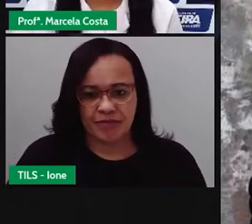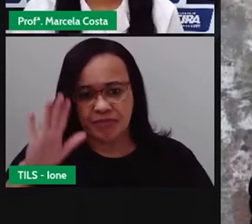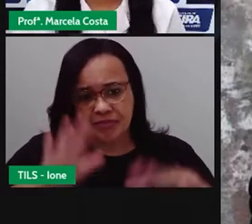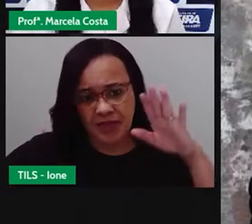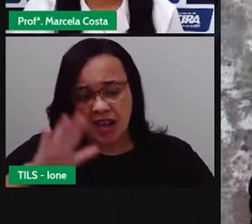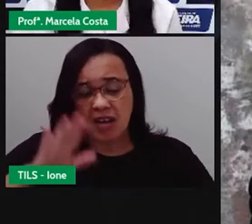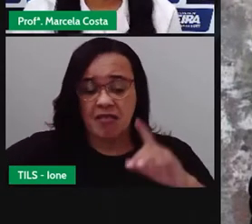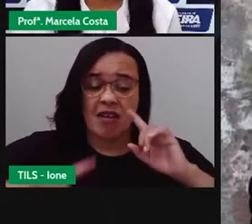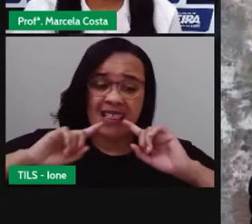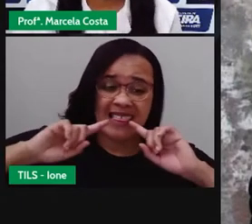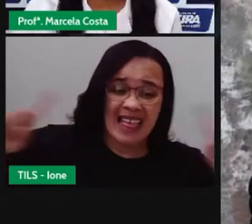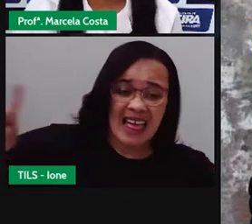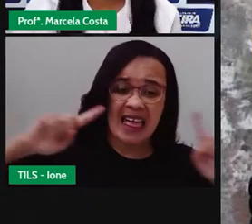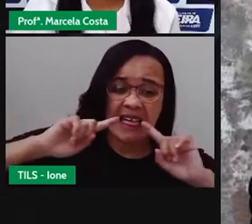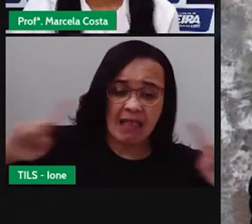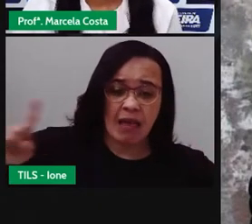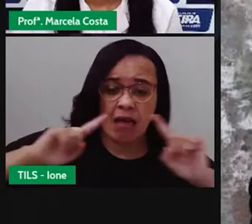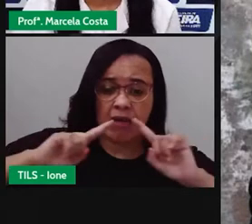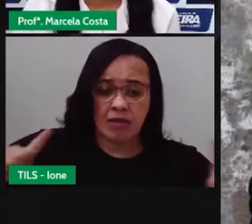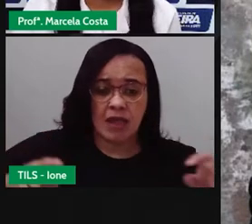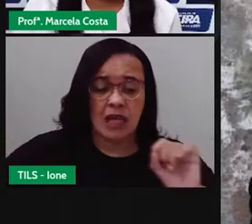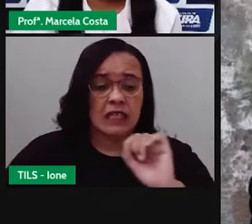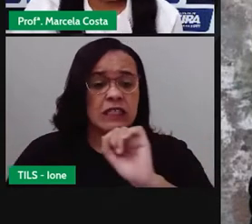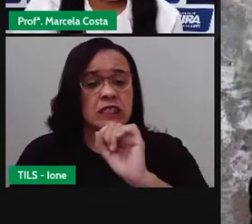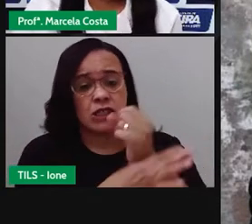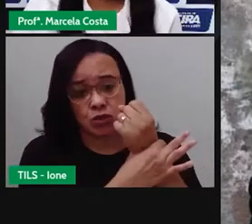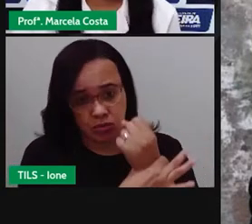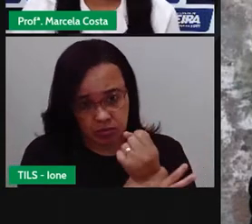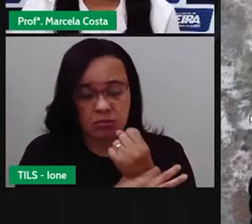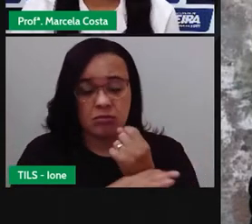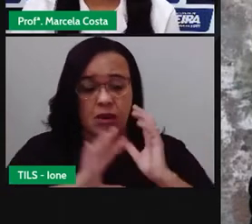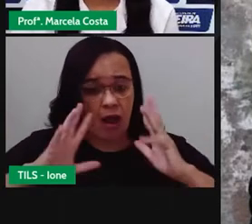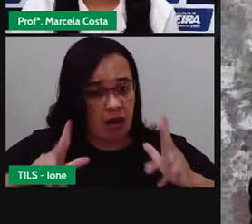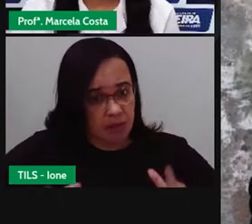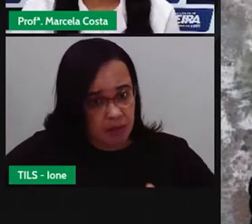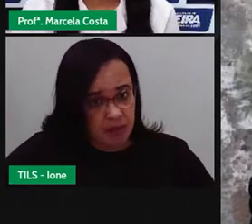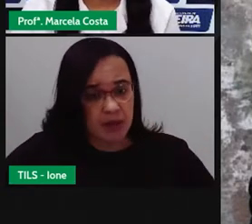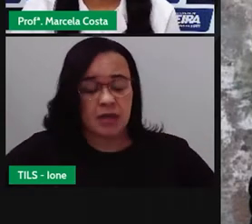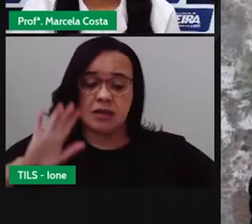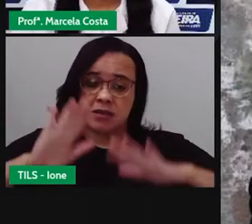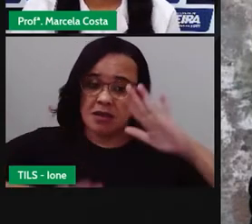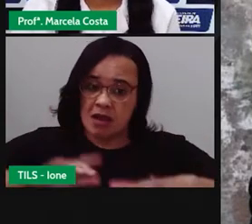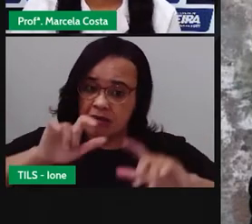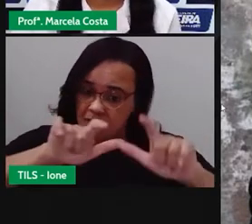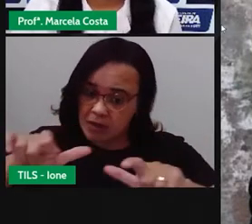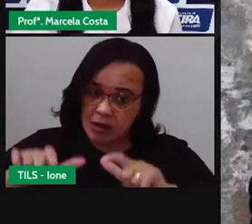relacionadas à organização, à segurança e limpeza do local.